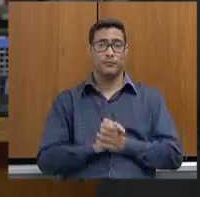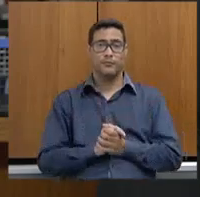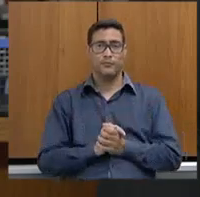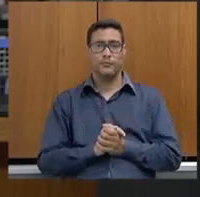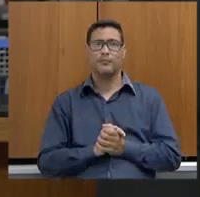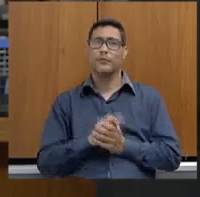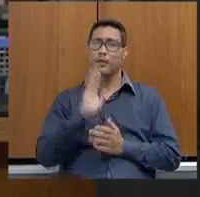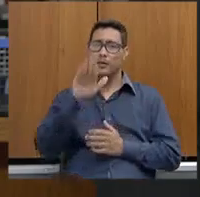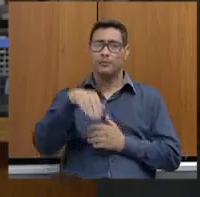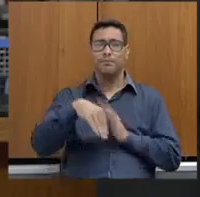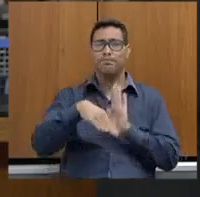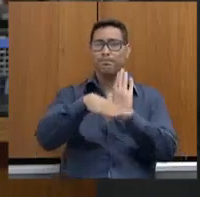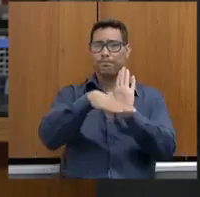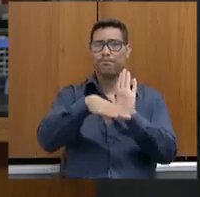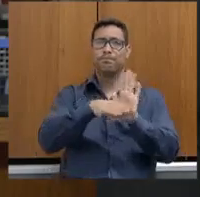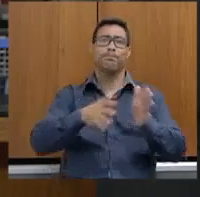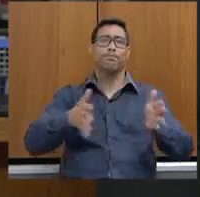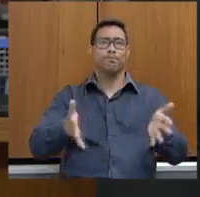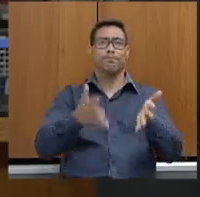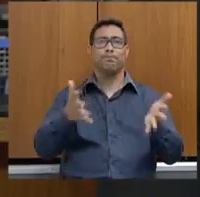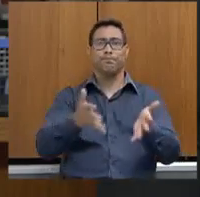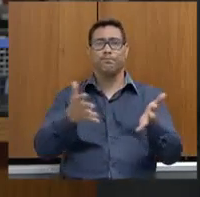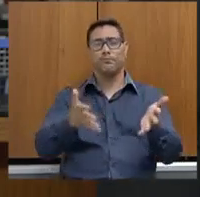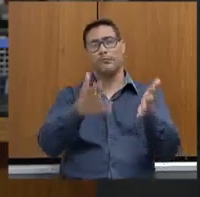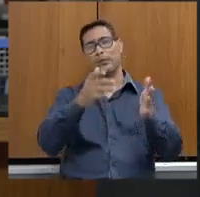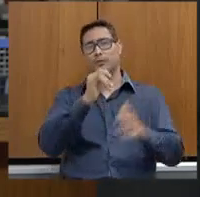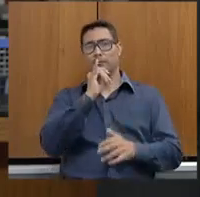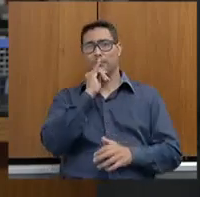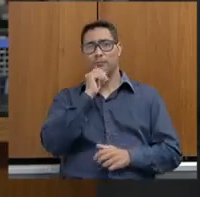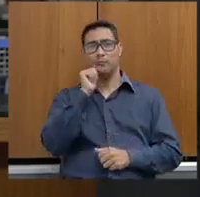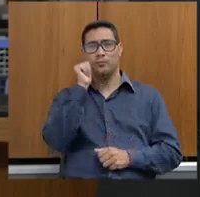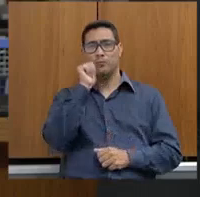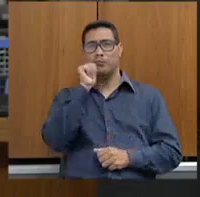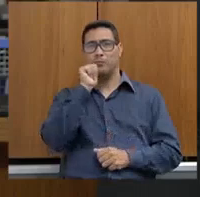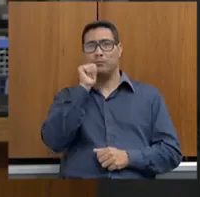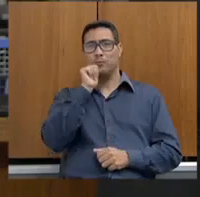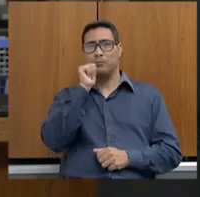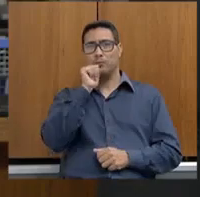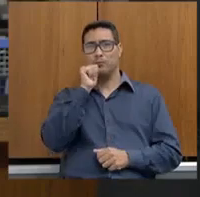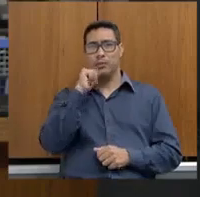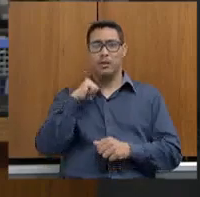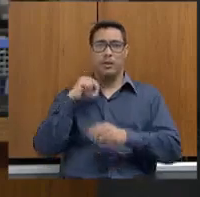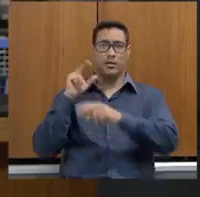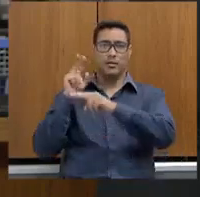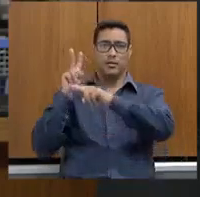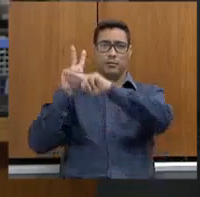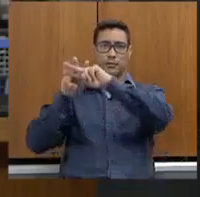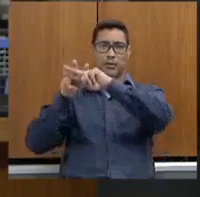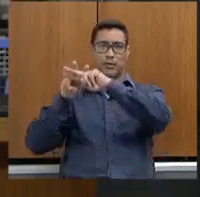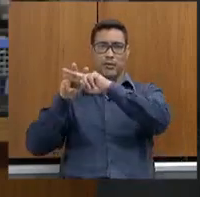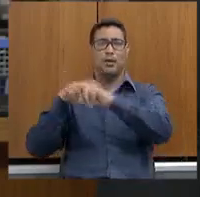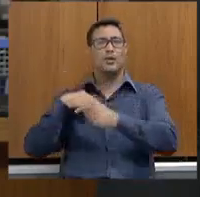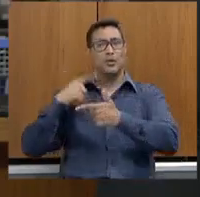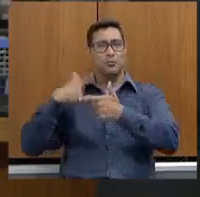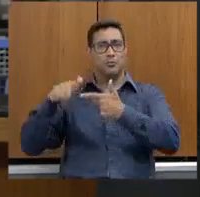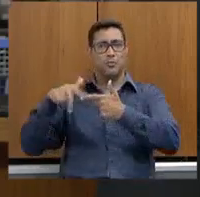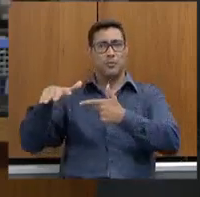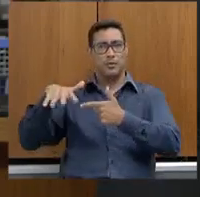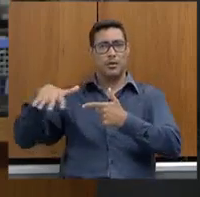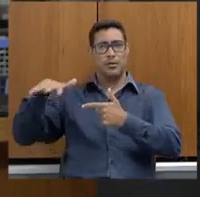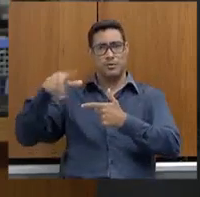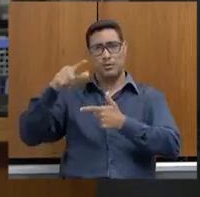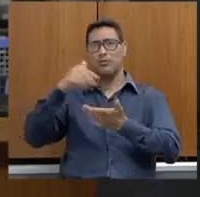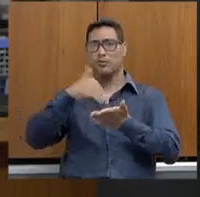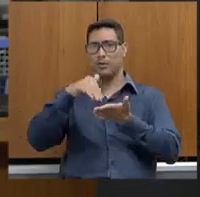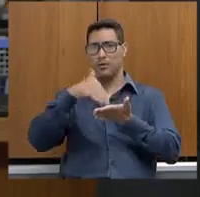esse incentivo à produção, por exemplo, às mulheres presas. Eu tenho um problema na região que o secretário sabe muito bem e